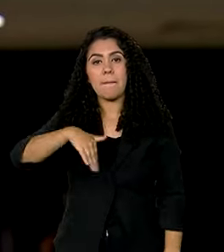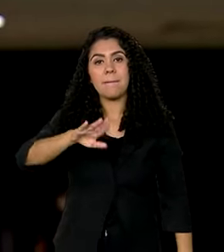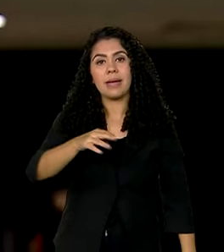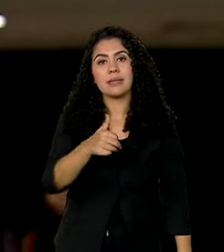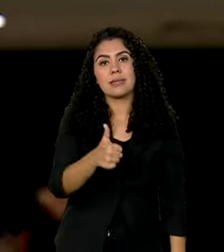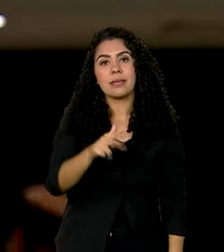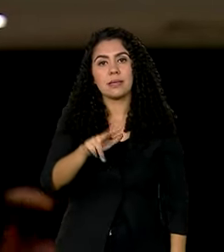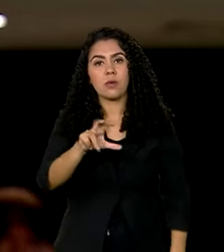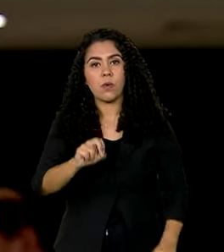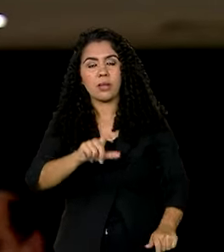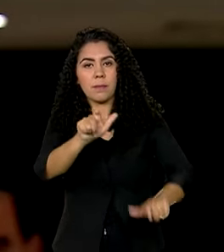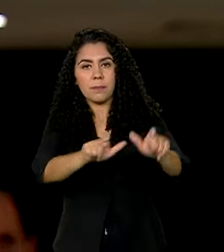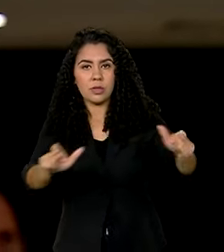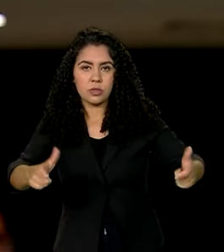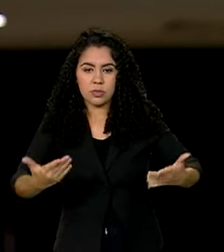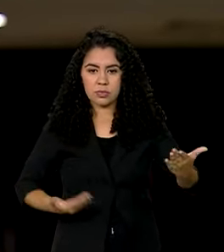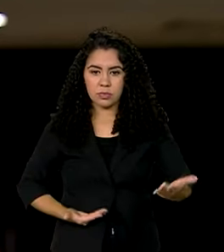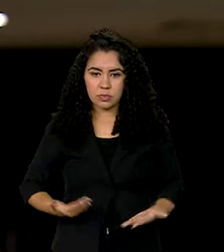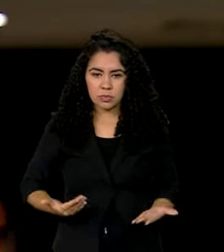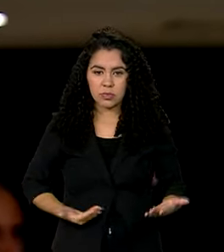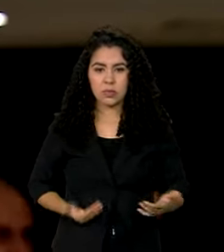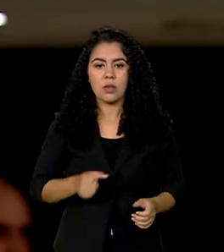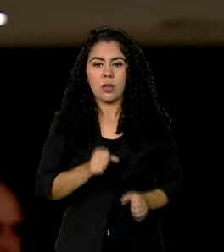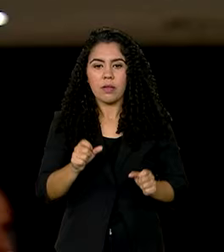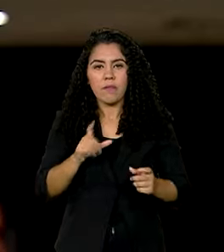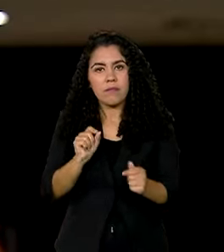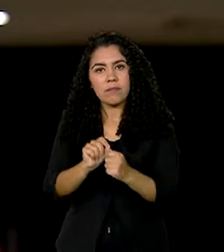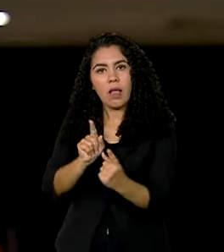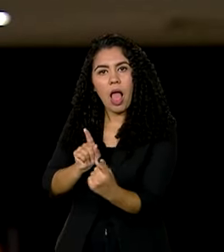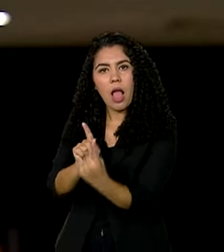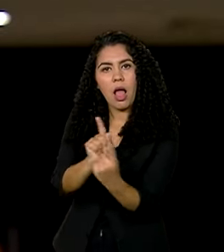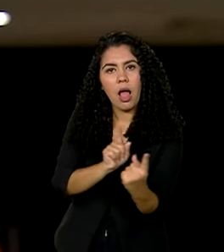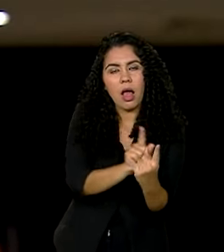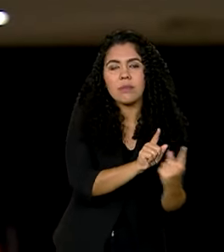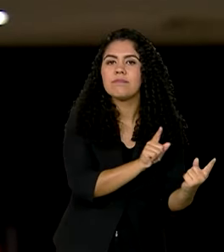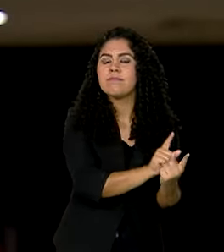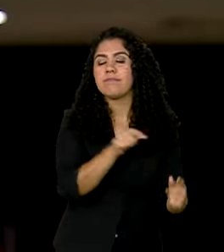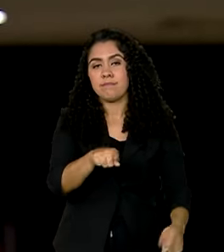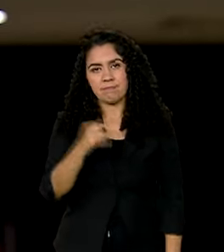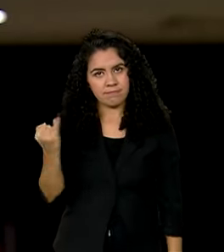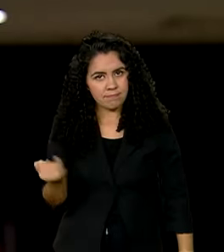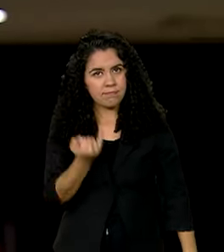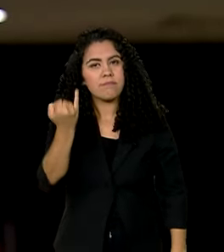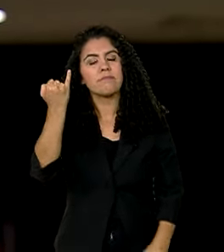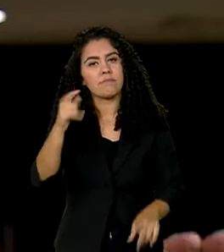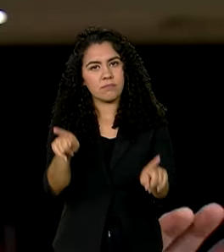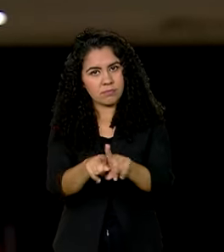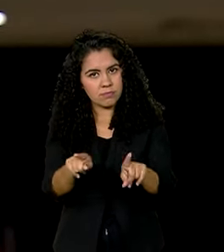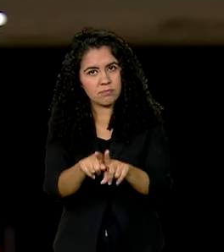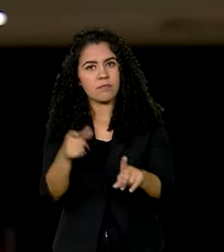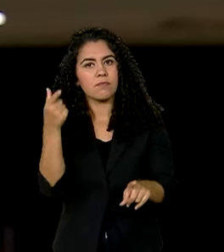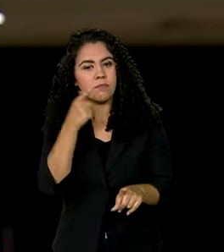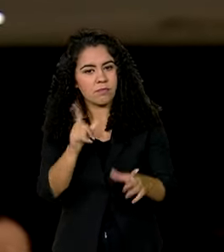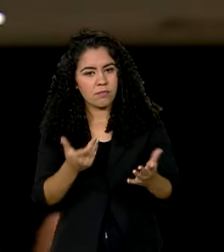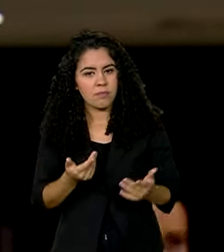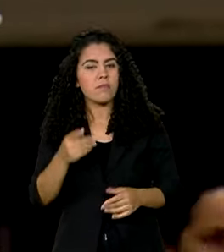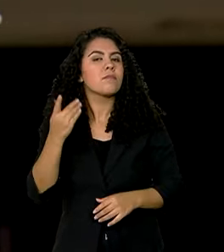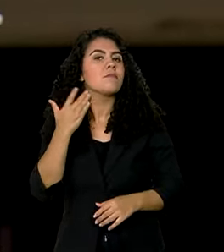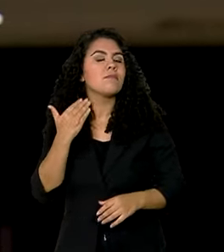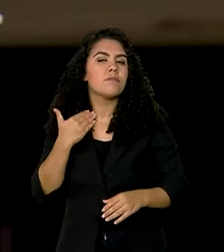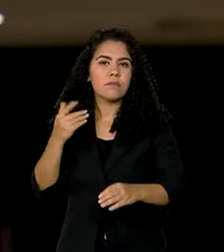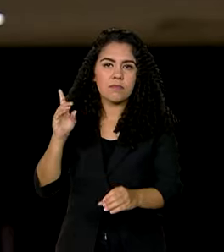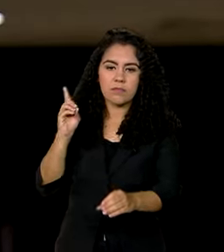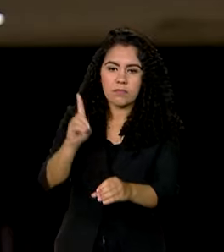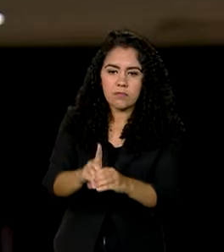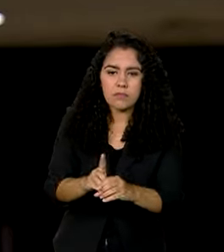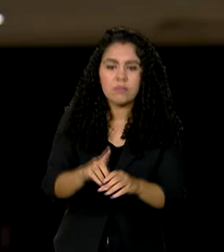nesse ambiente fazendo atendimento. E está sendo muito importante. Embora já disponibilizado nas contas, né? E os clientes